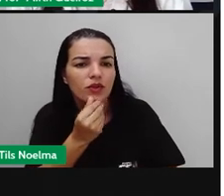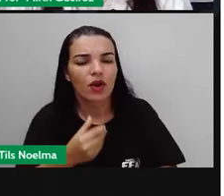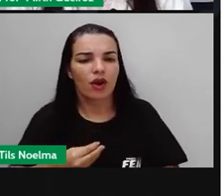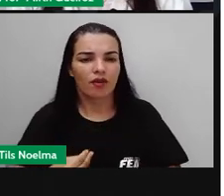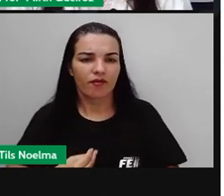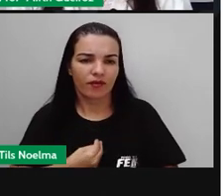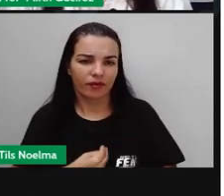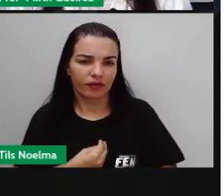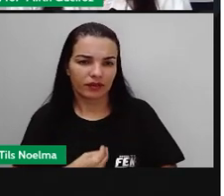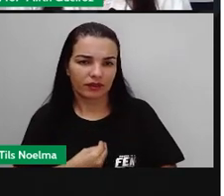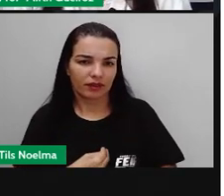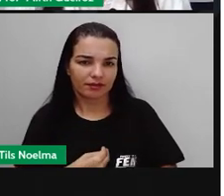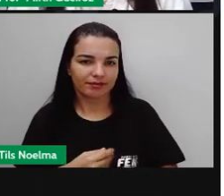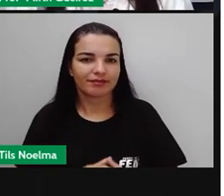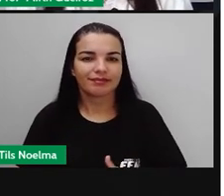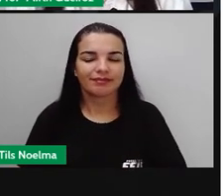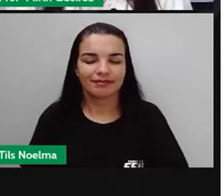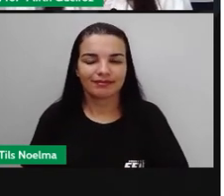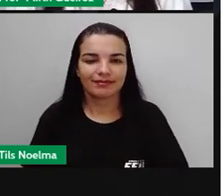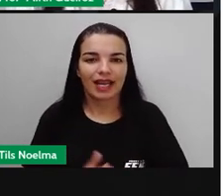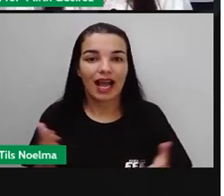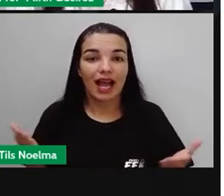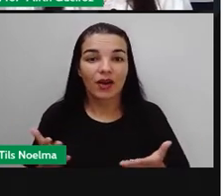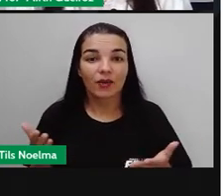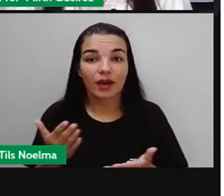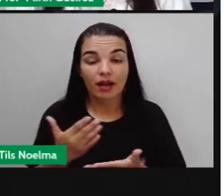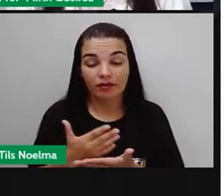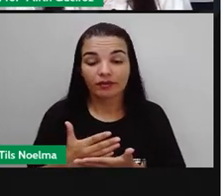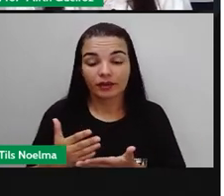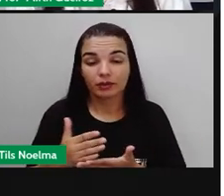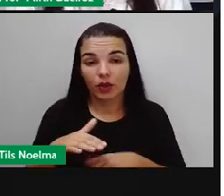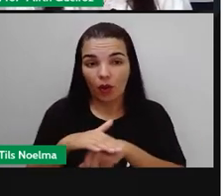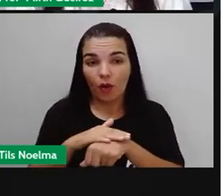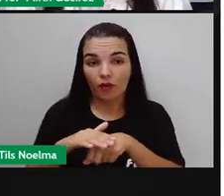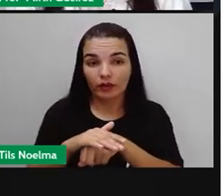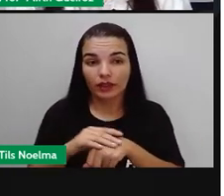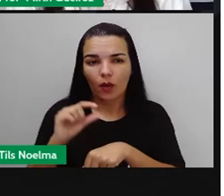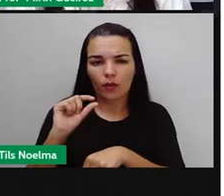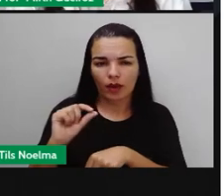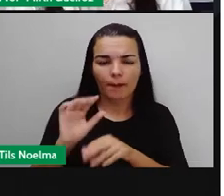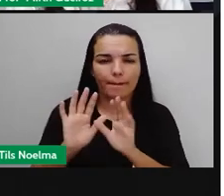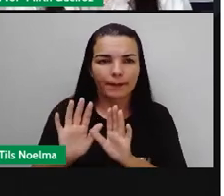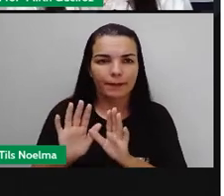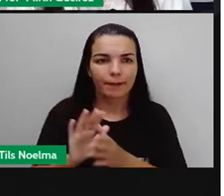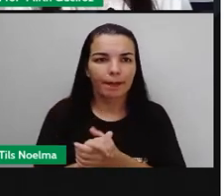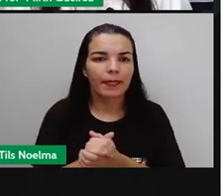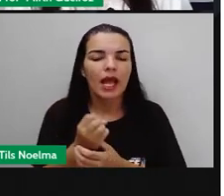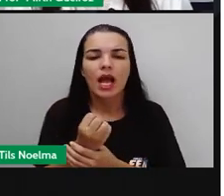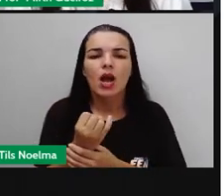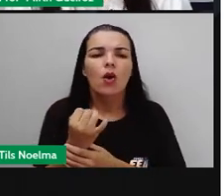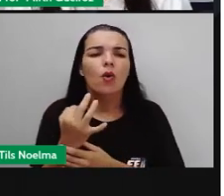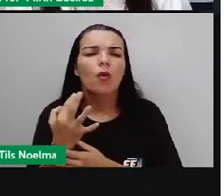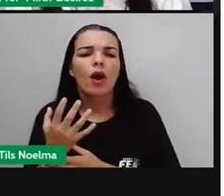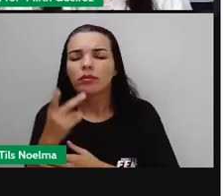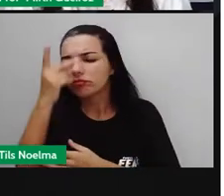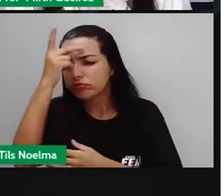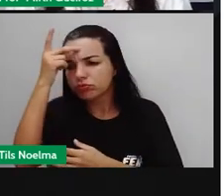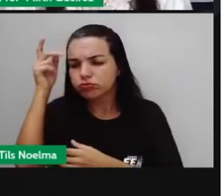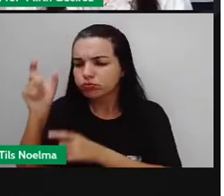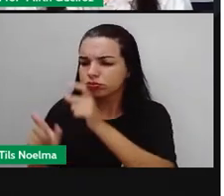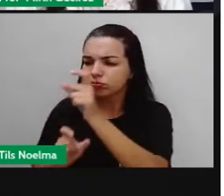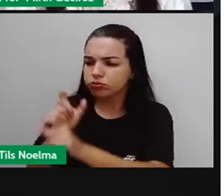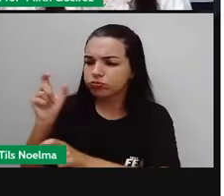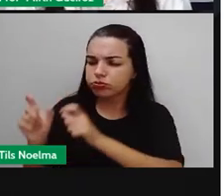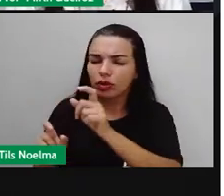de contos de fadas. Vamos conversar mais sobre esse texto. Quais personagens do texto? Apareceram